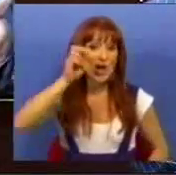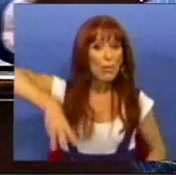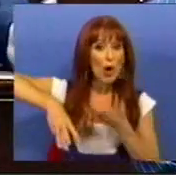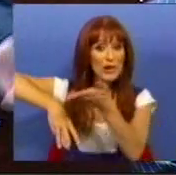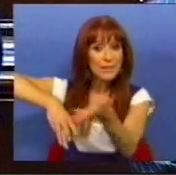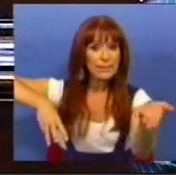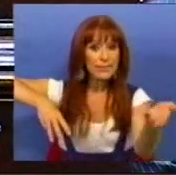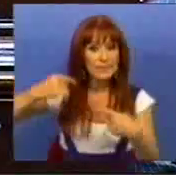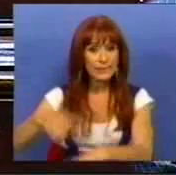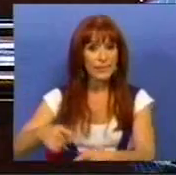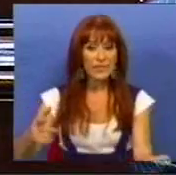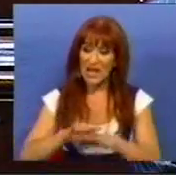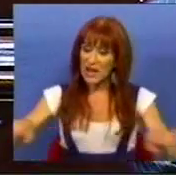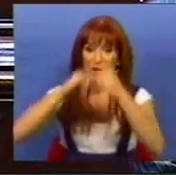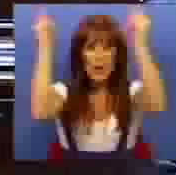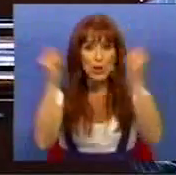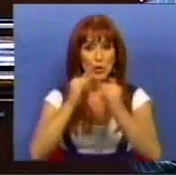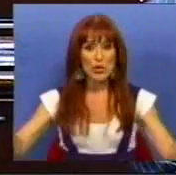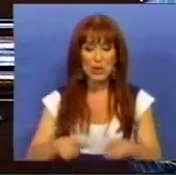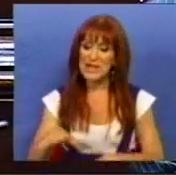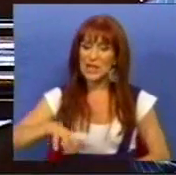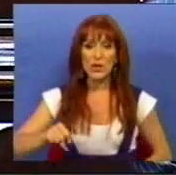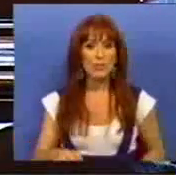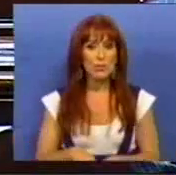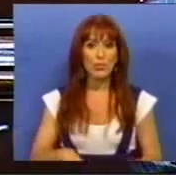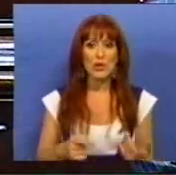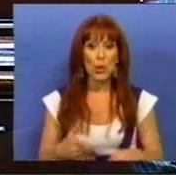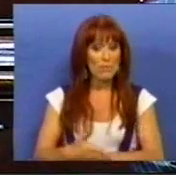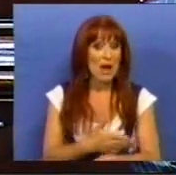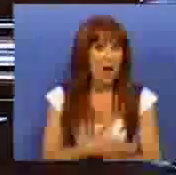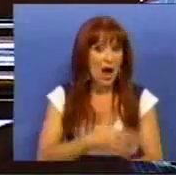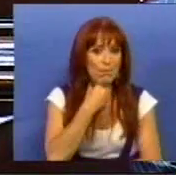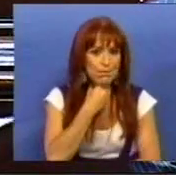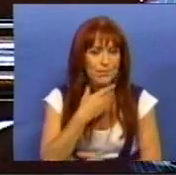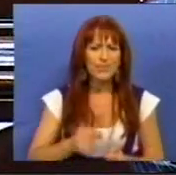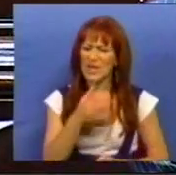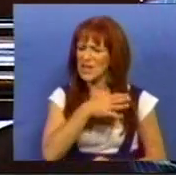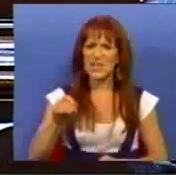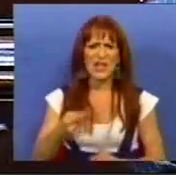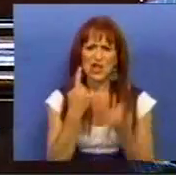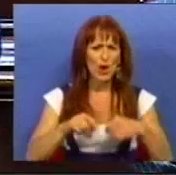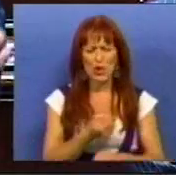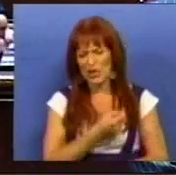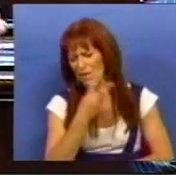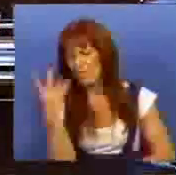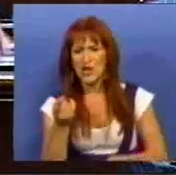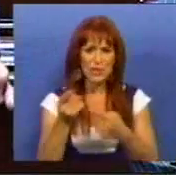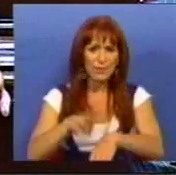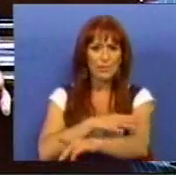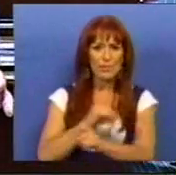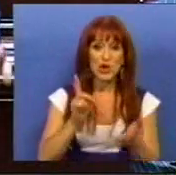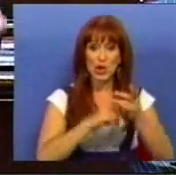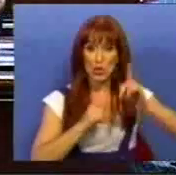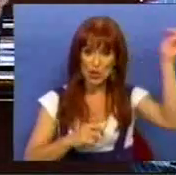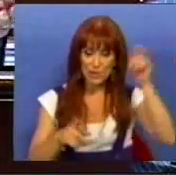Motors, que está, a nível internacional, numa situação de pré-falência. Tivemos dezenas de reuniões com a administração nos